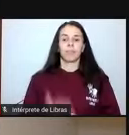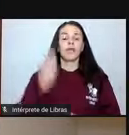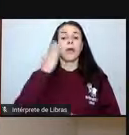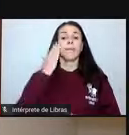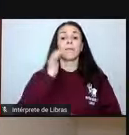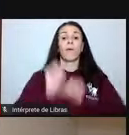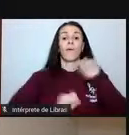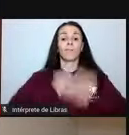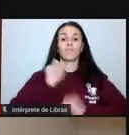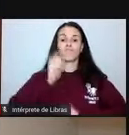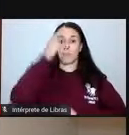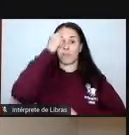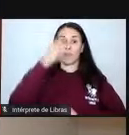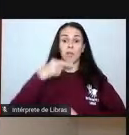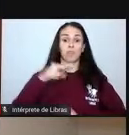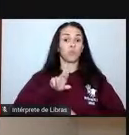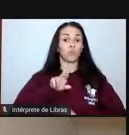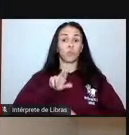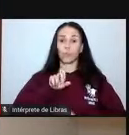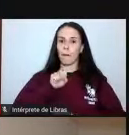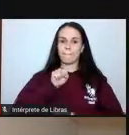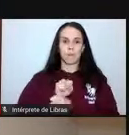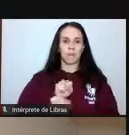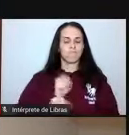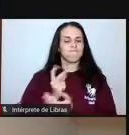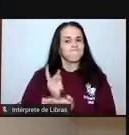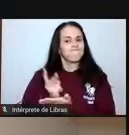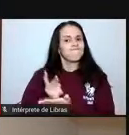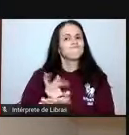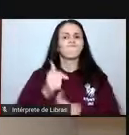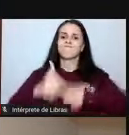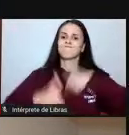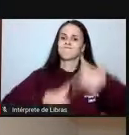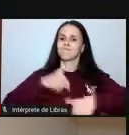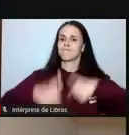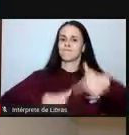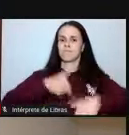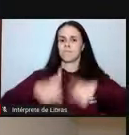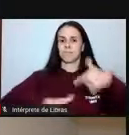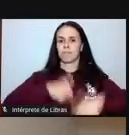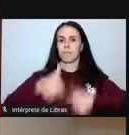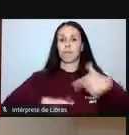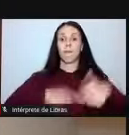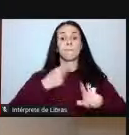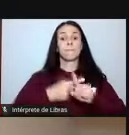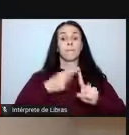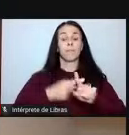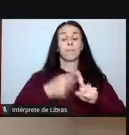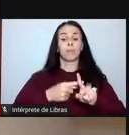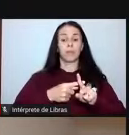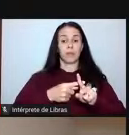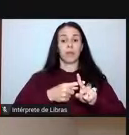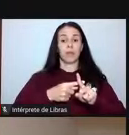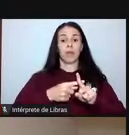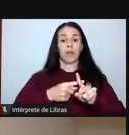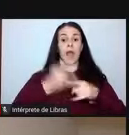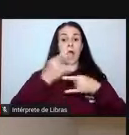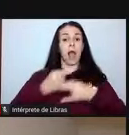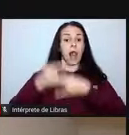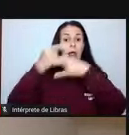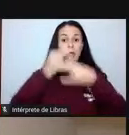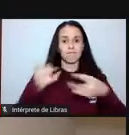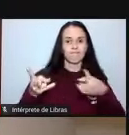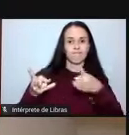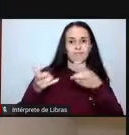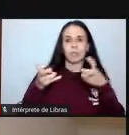não parou, ela continuou trabalhando, porque foram disponibilizados, né? Até em algumas lives a gente verifica